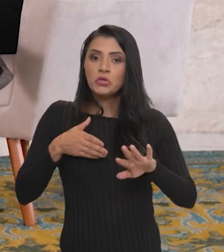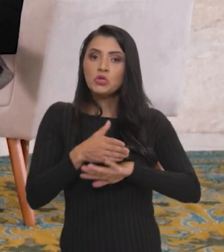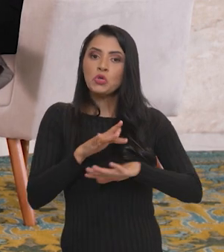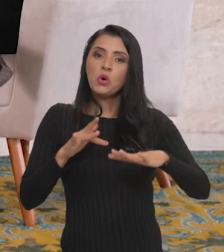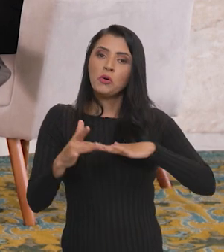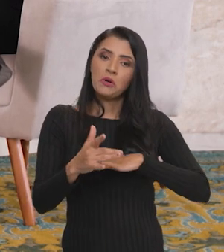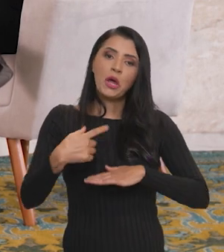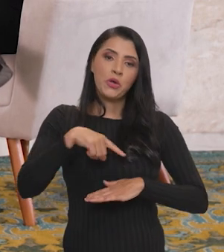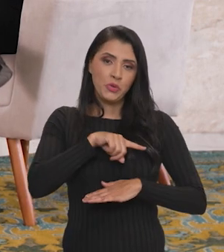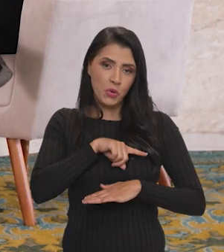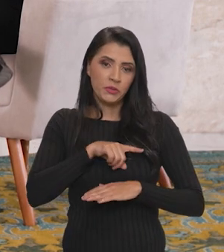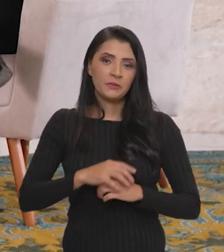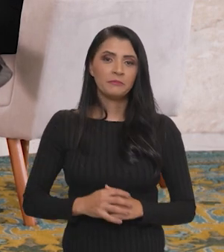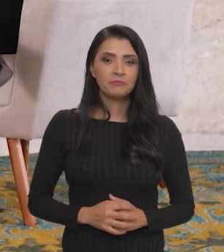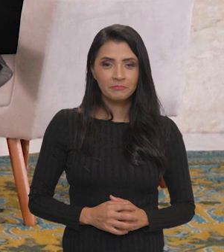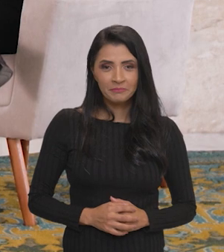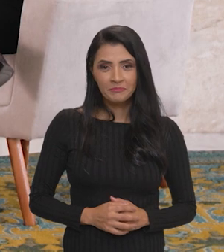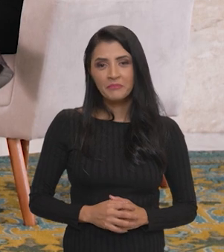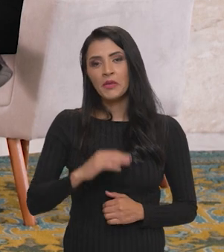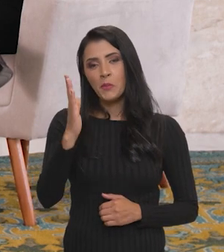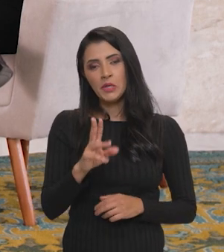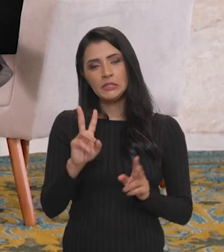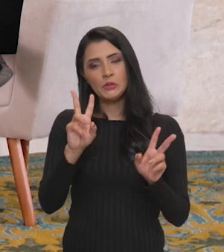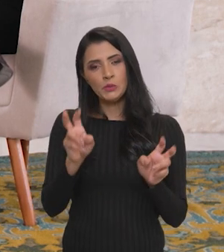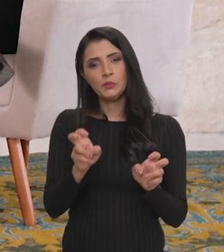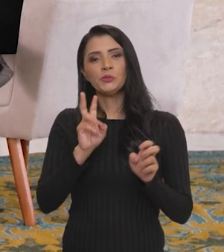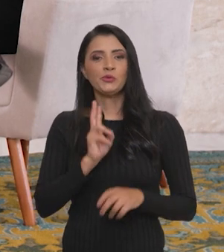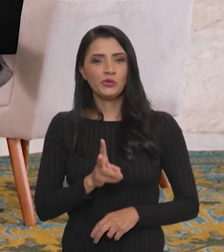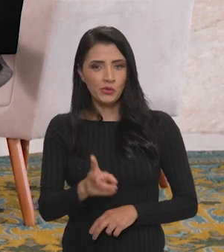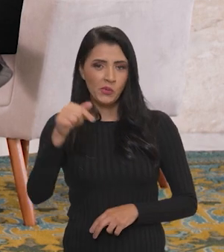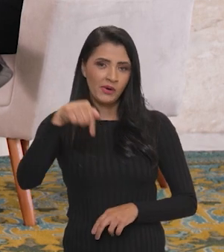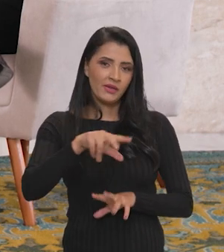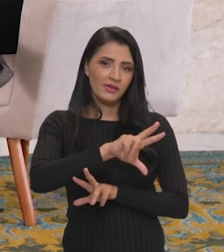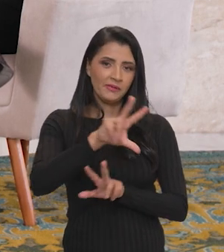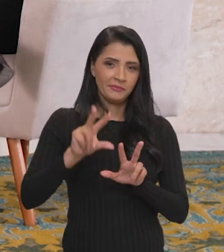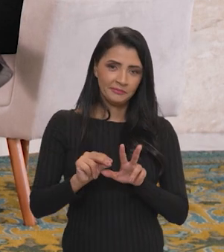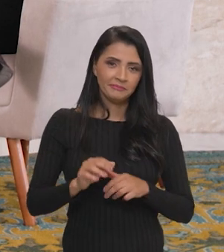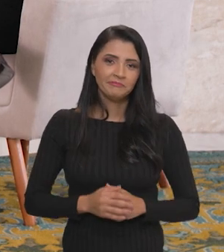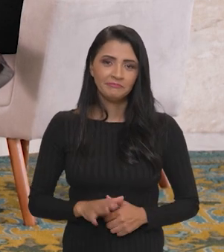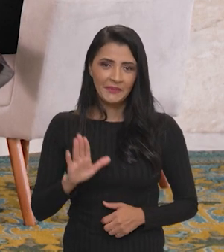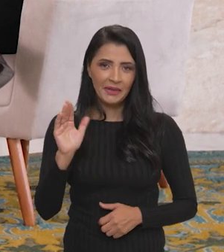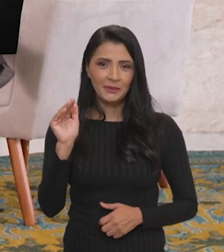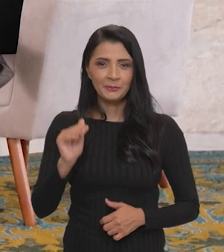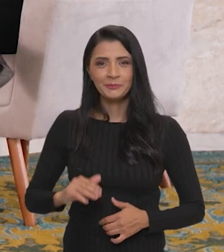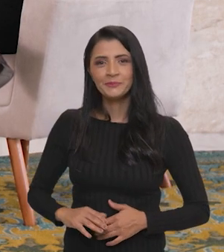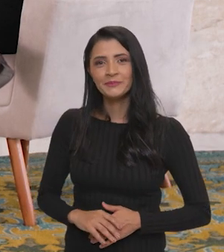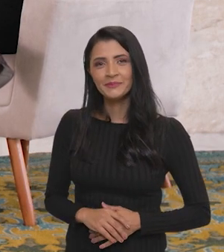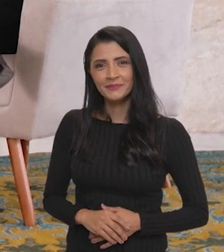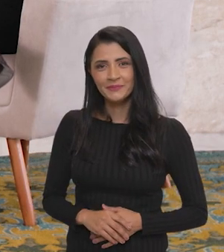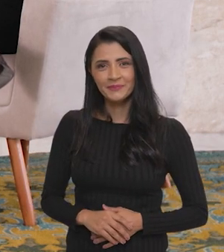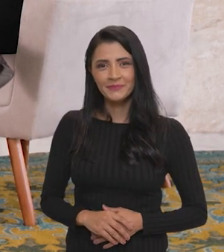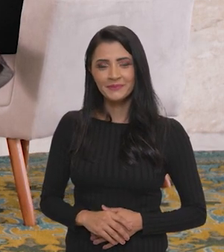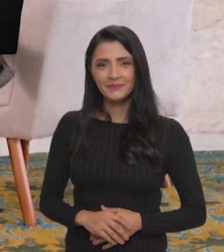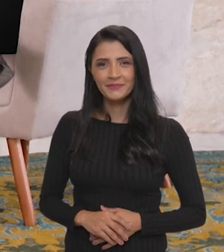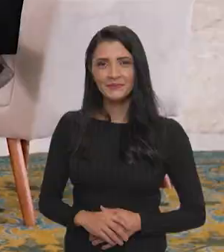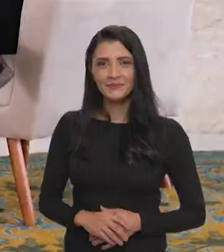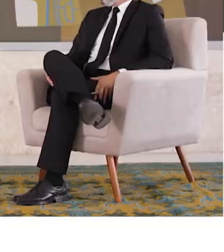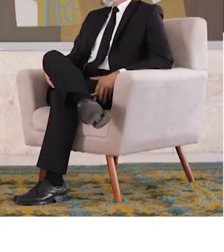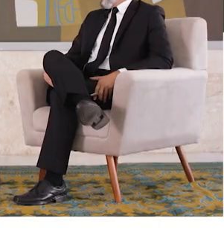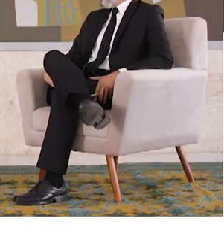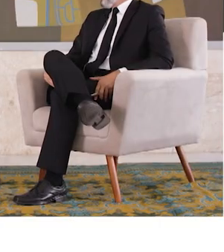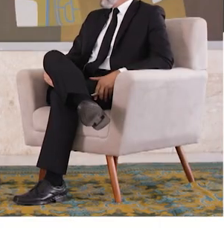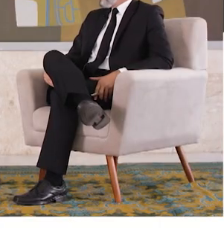entrevistas, é só acompanhar as nossas redes sociais. E o Brasil continua em pauta aqui na TV Brasil. Até o próximo programa.